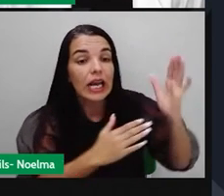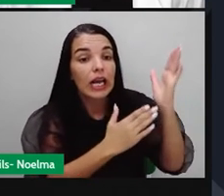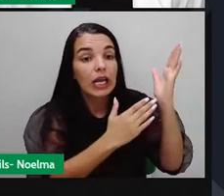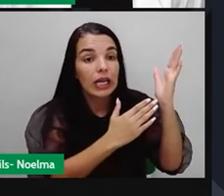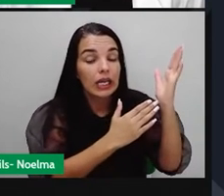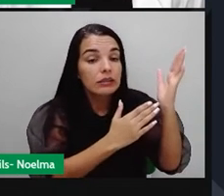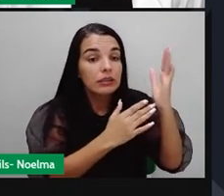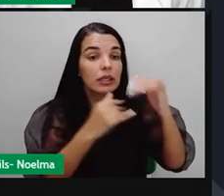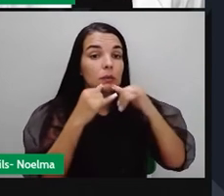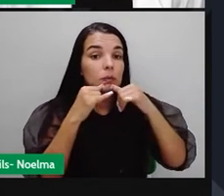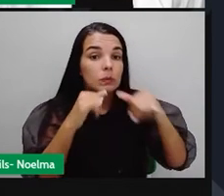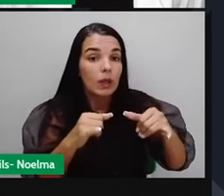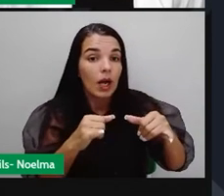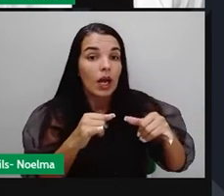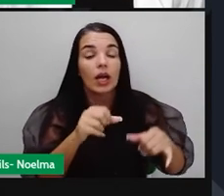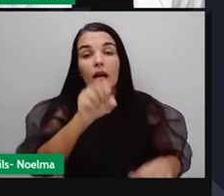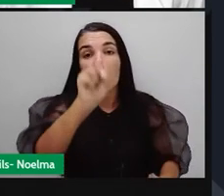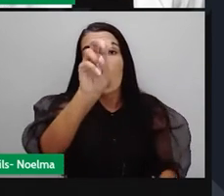mostrando